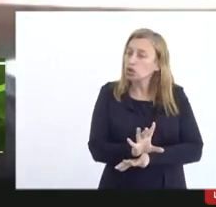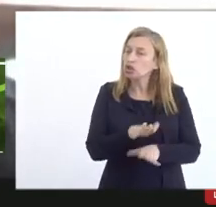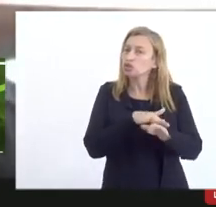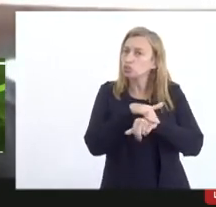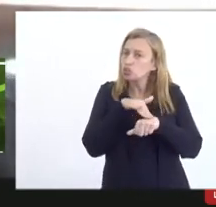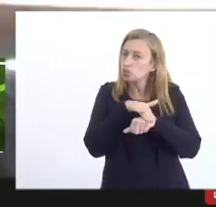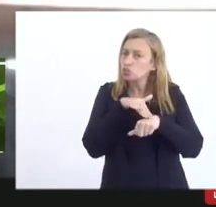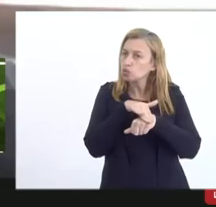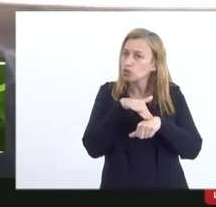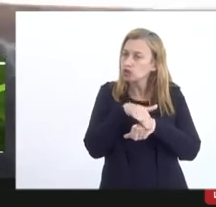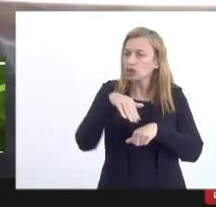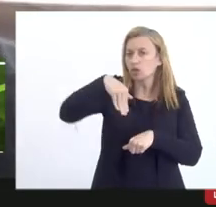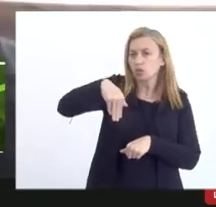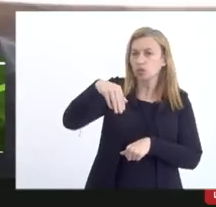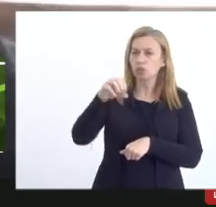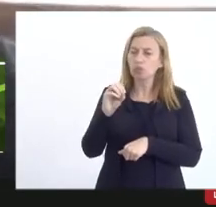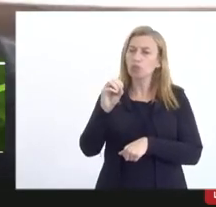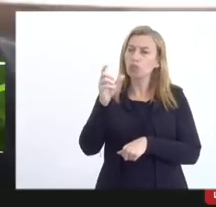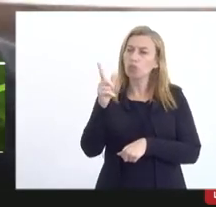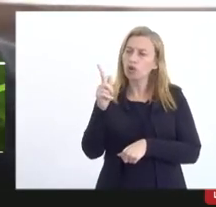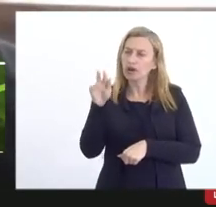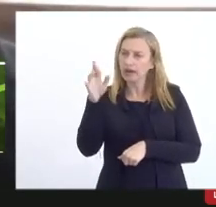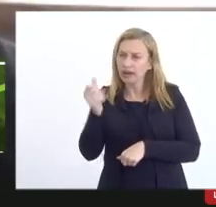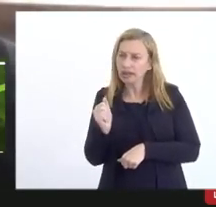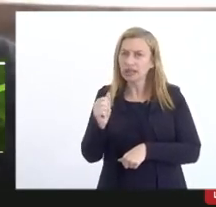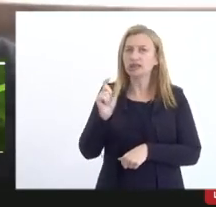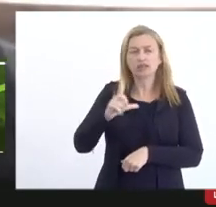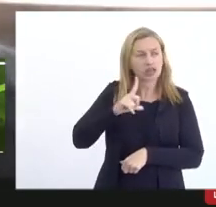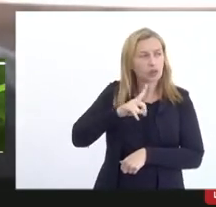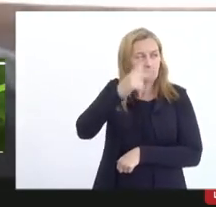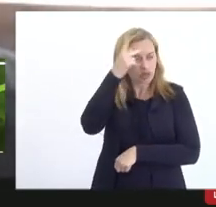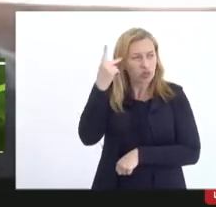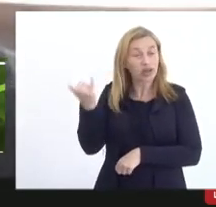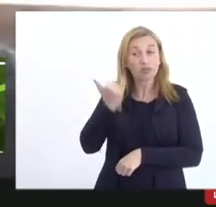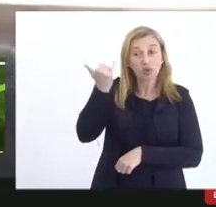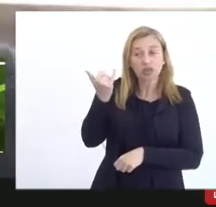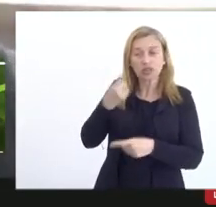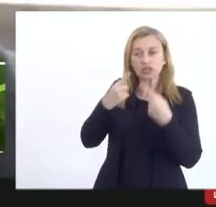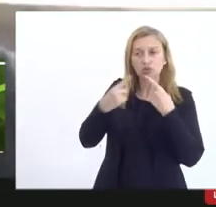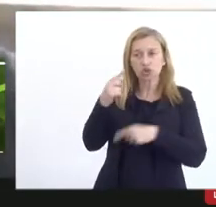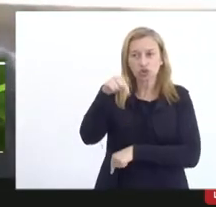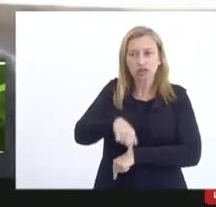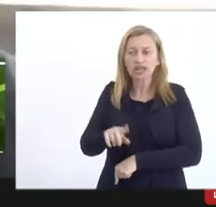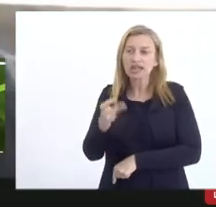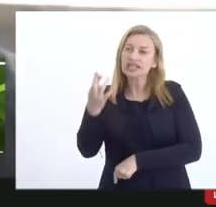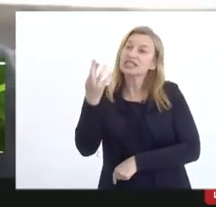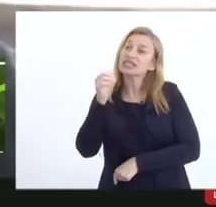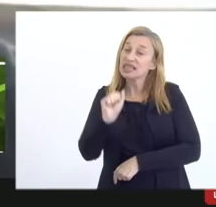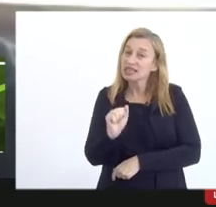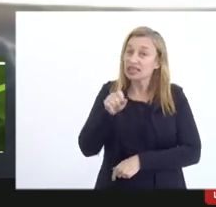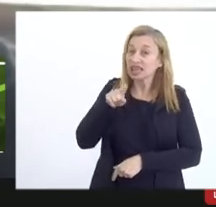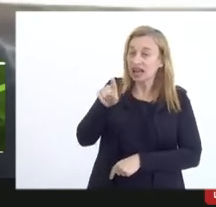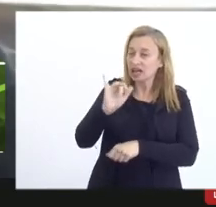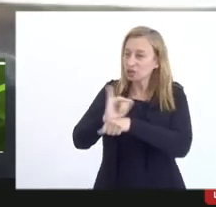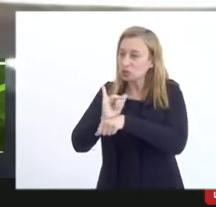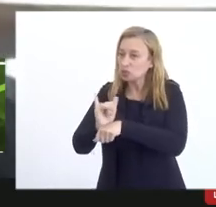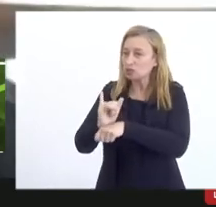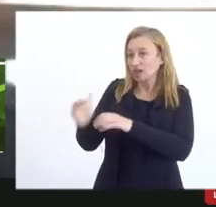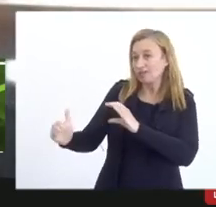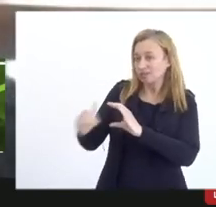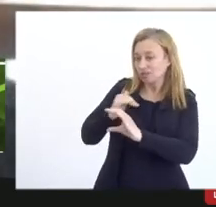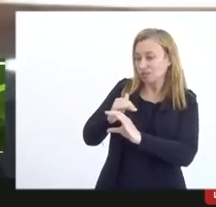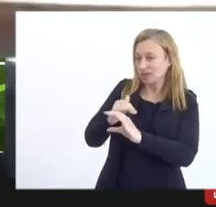conversando conversando com a Morgana e tem uma pessoa também que é muito importante que contribui com esse trabalho que está aqui que é a Sandra Pedoso está lá no Youtube já me mandou uma mensagem